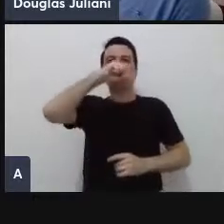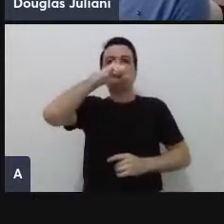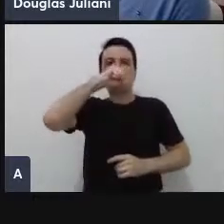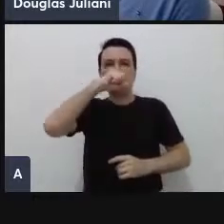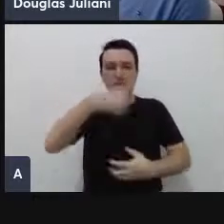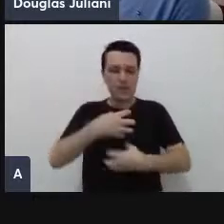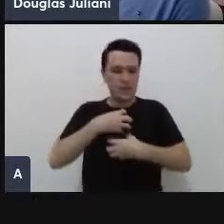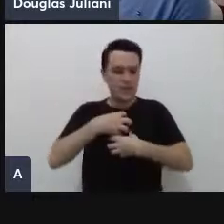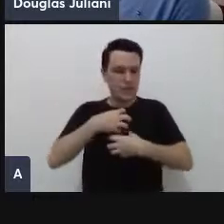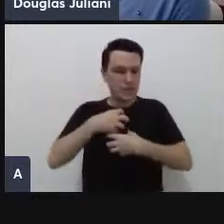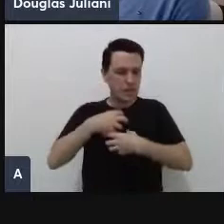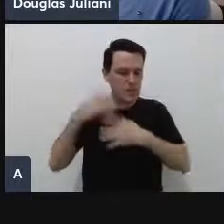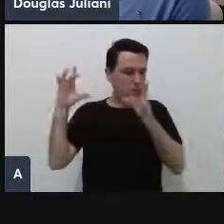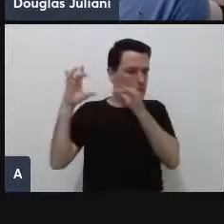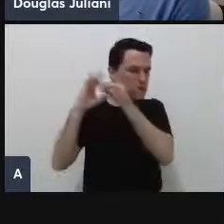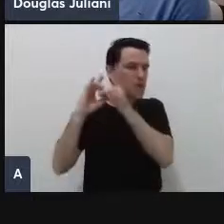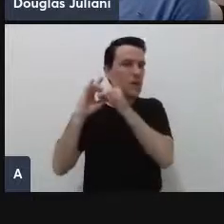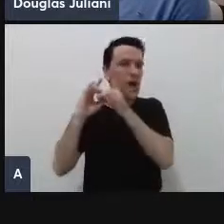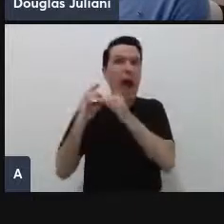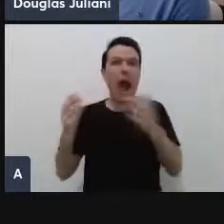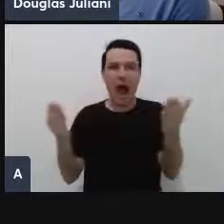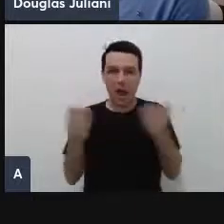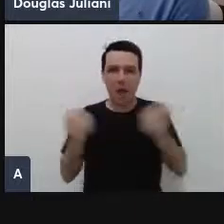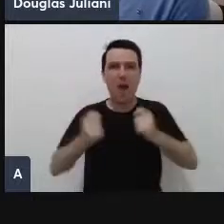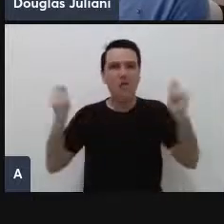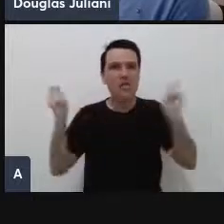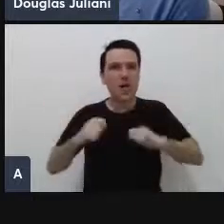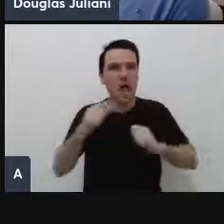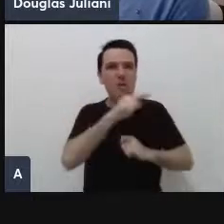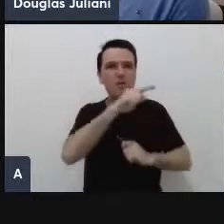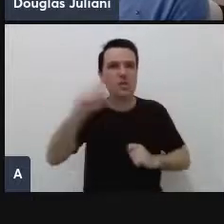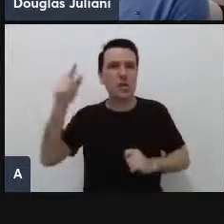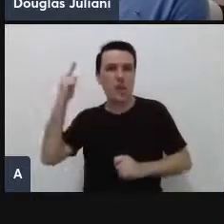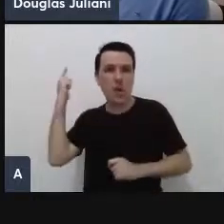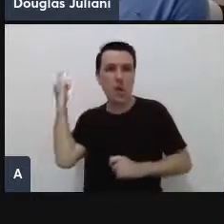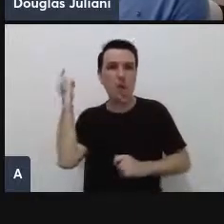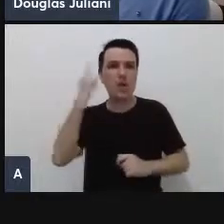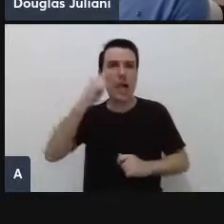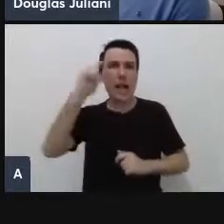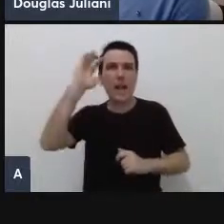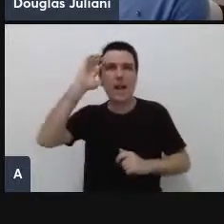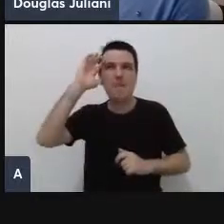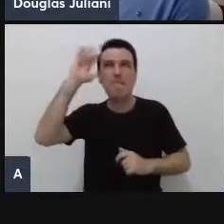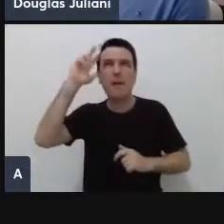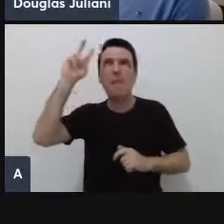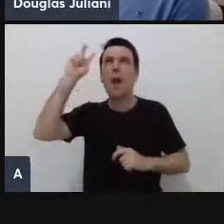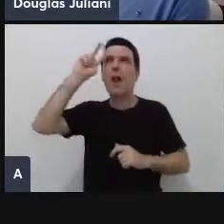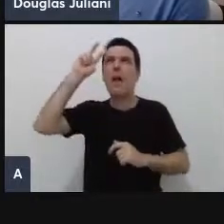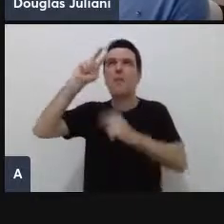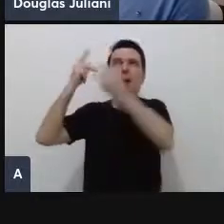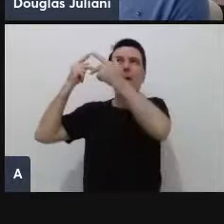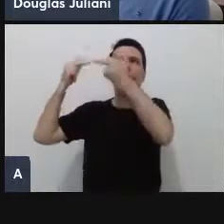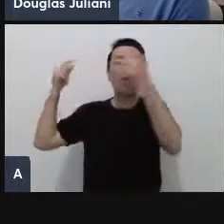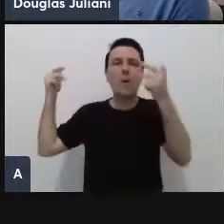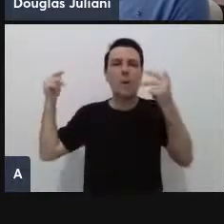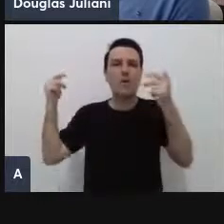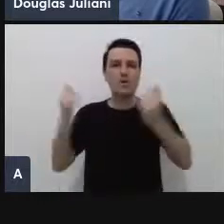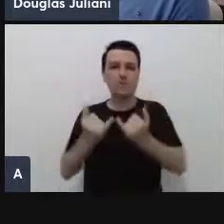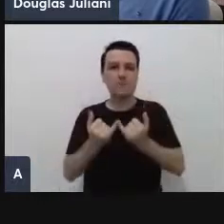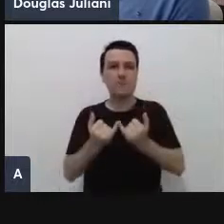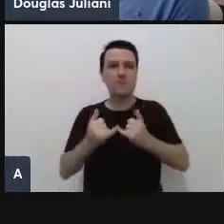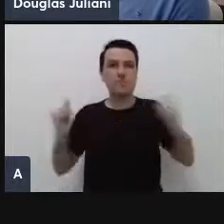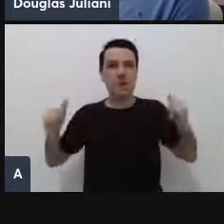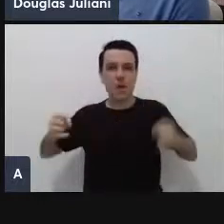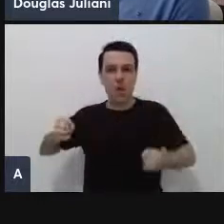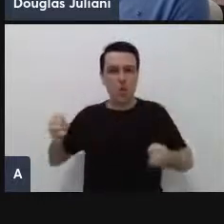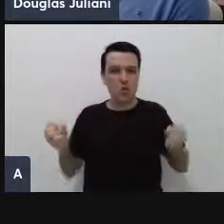disponíveis agora para associar as memórias existentes e misturá-las fazendo emergir novas